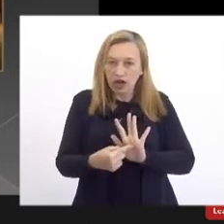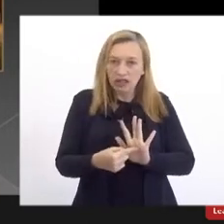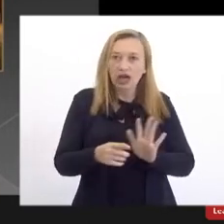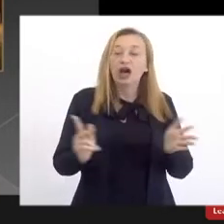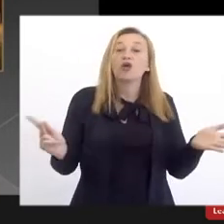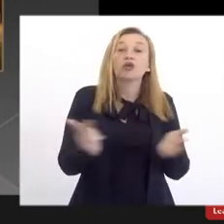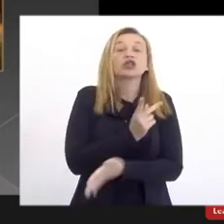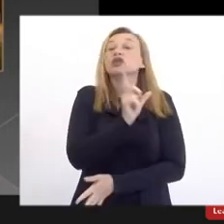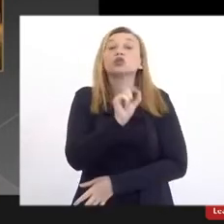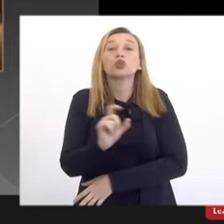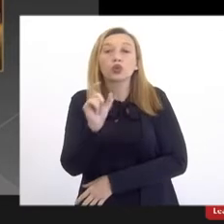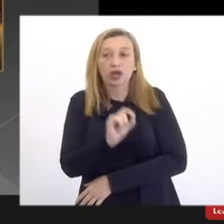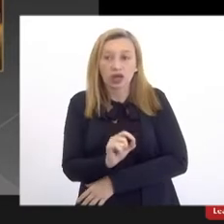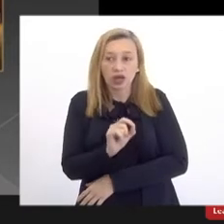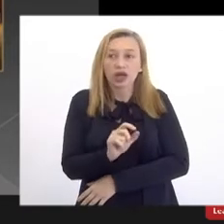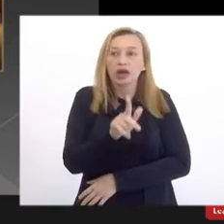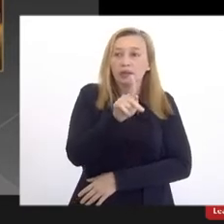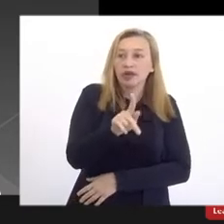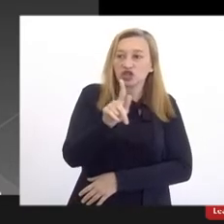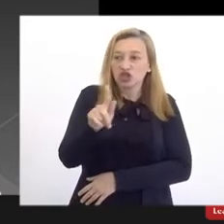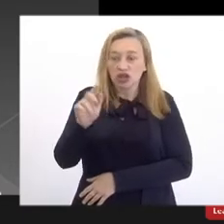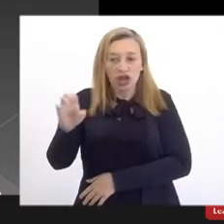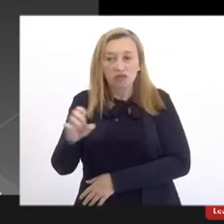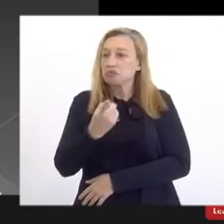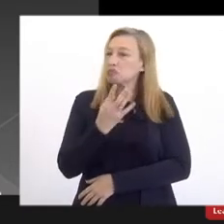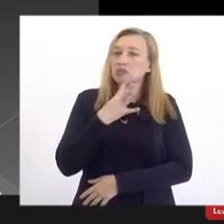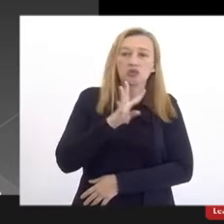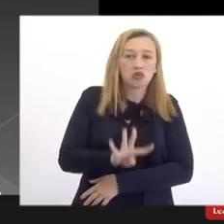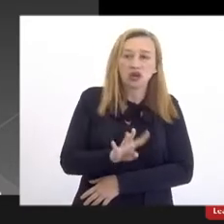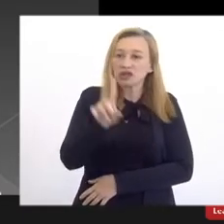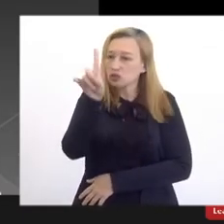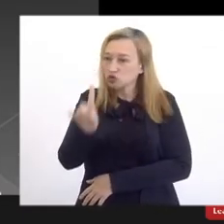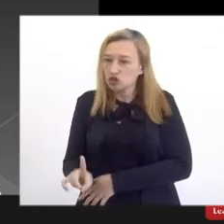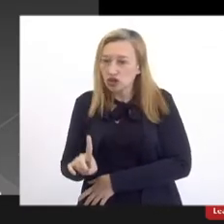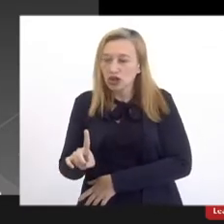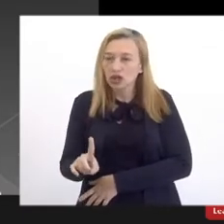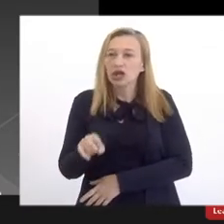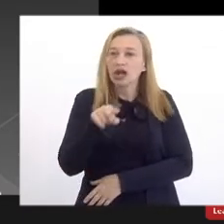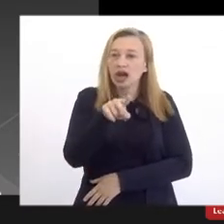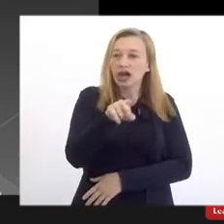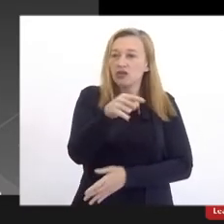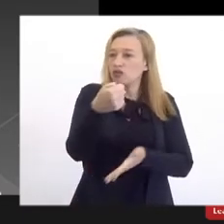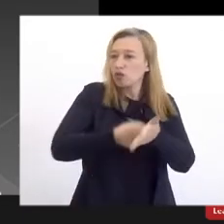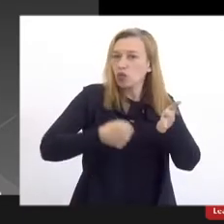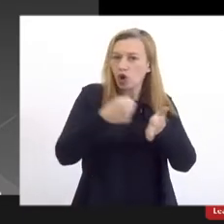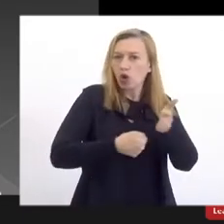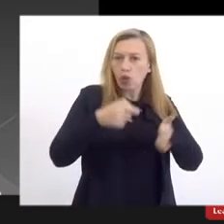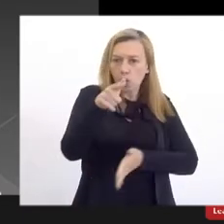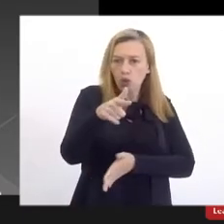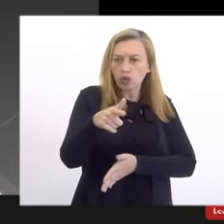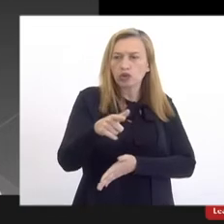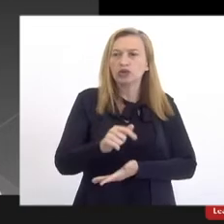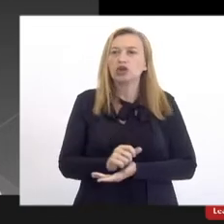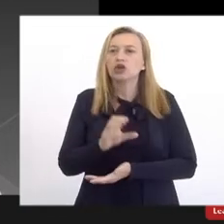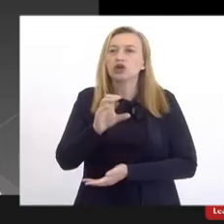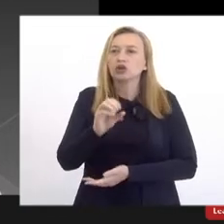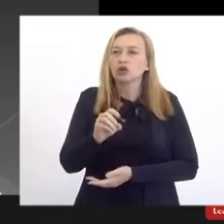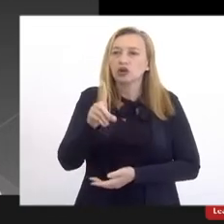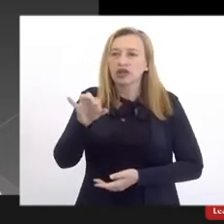ocorre que a PGE não reconhece esse direito, aqui foi uma luta pelos duodécimos,